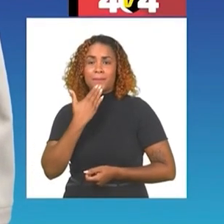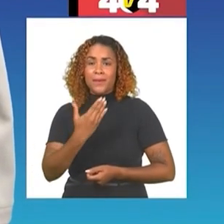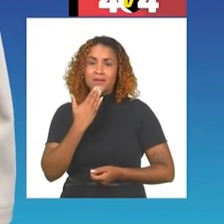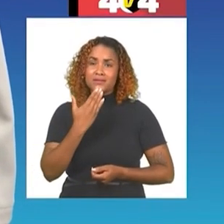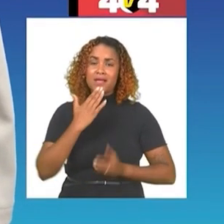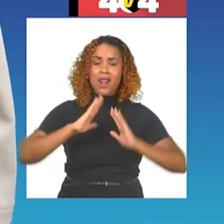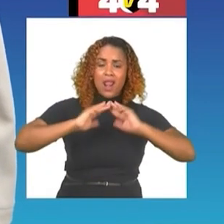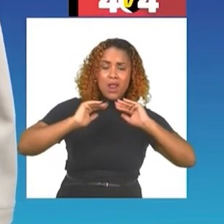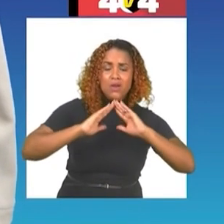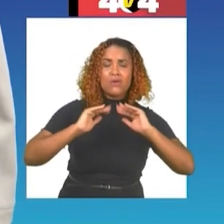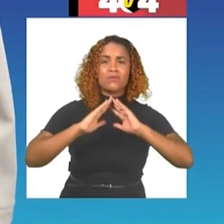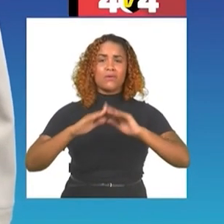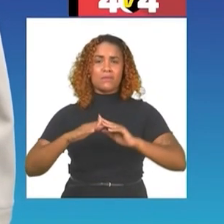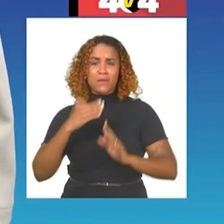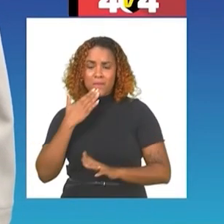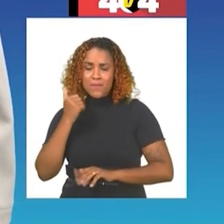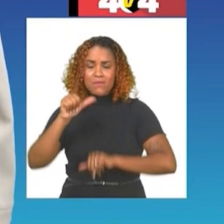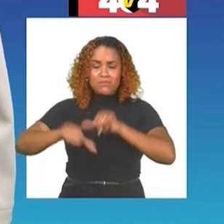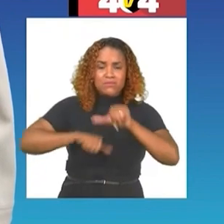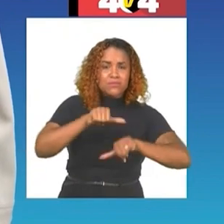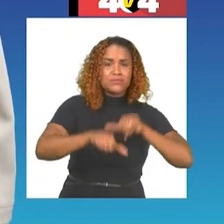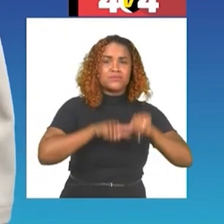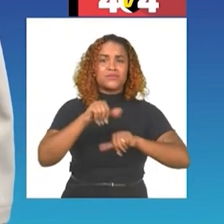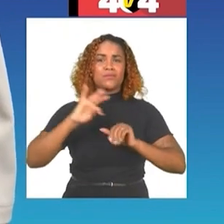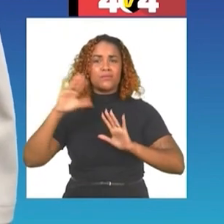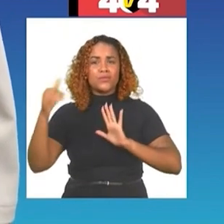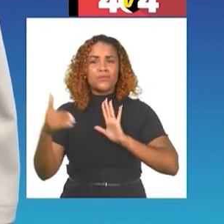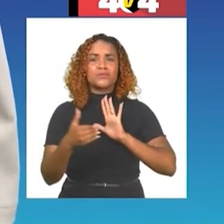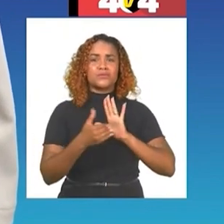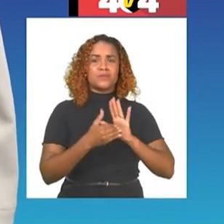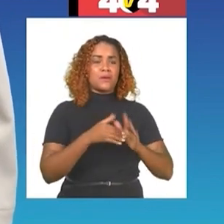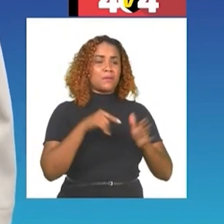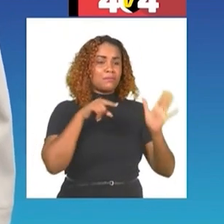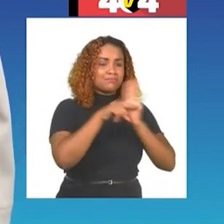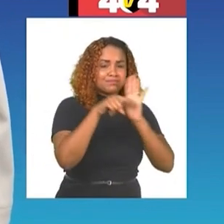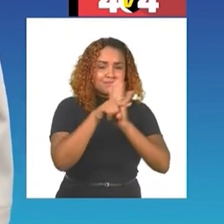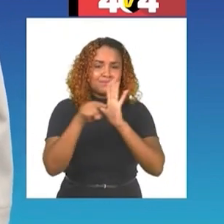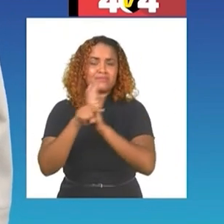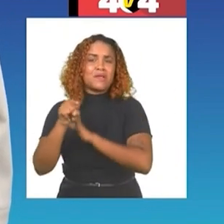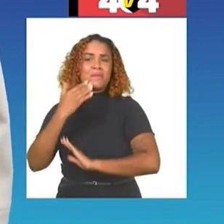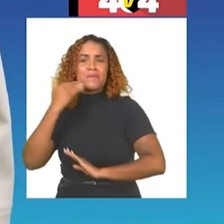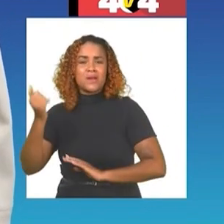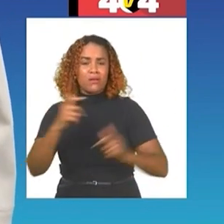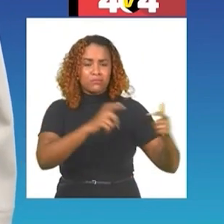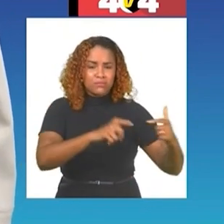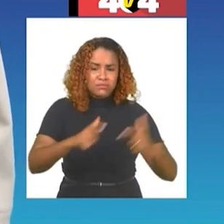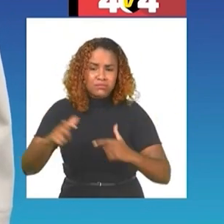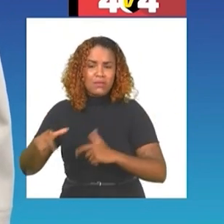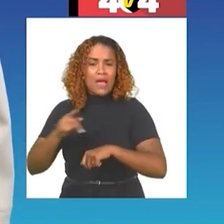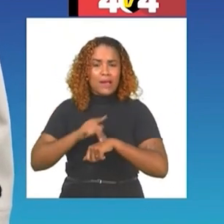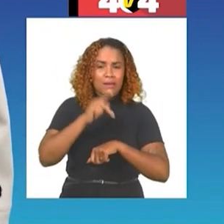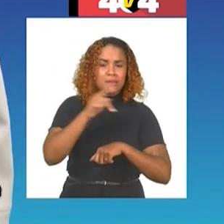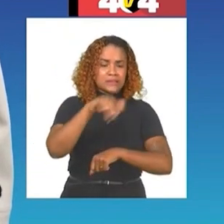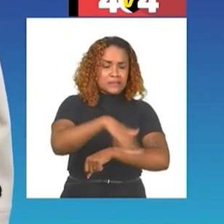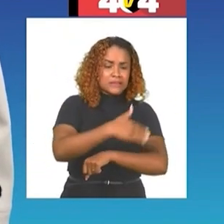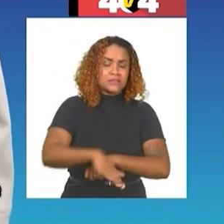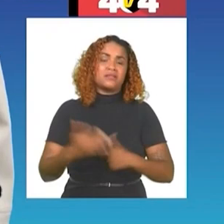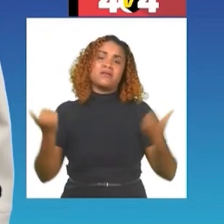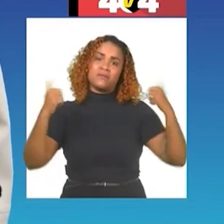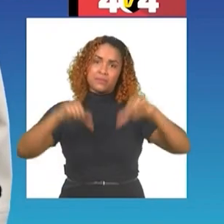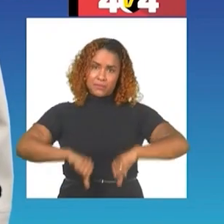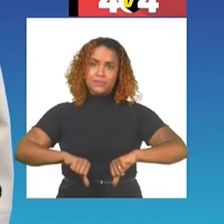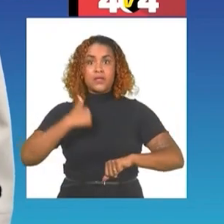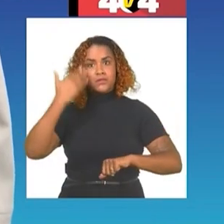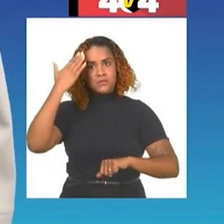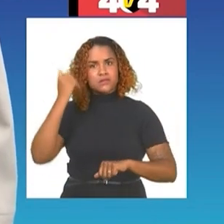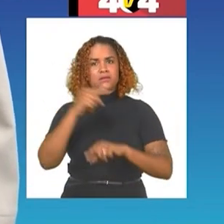Branco, peço a ajuda de vocês para lutar por melhorias para todos. Como cobrar dos órgãos responsáveis, melhorias para as praças abandonadas e ruas em péssimo estado